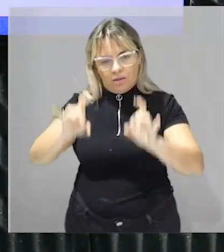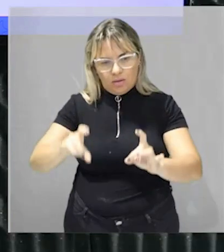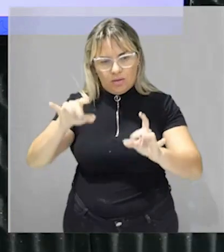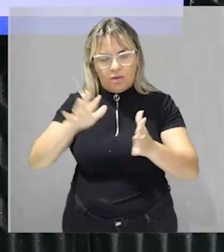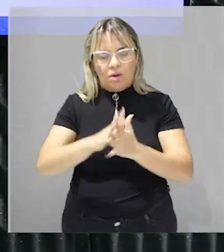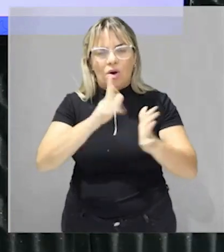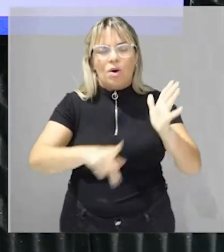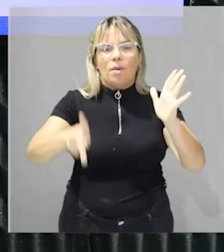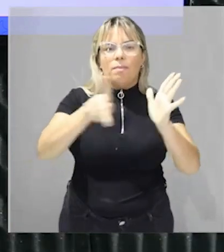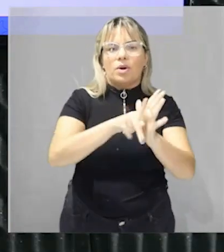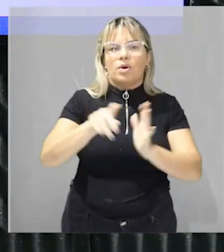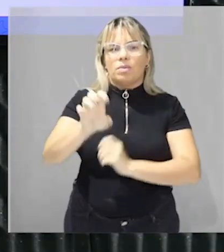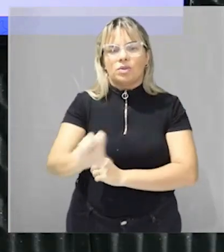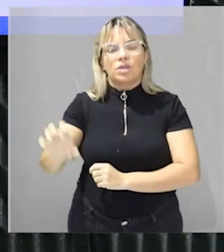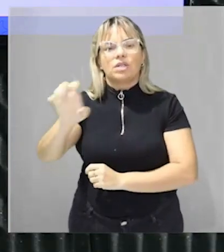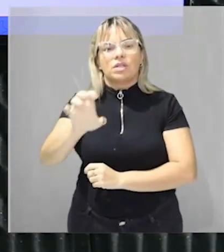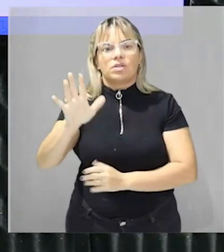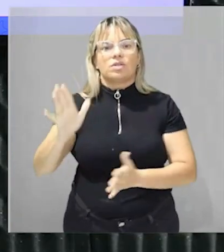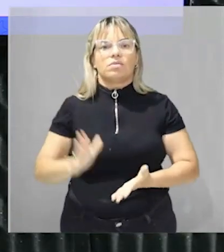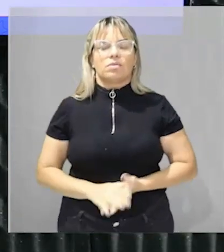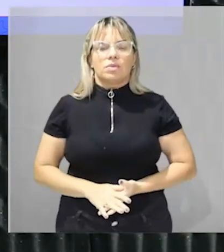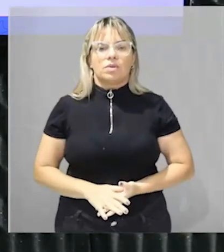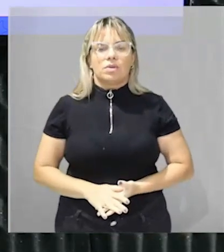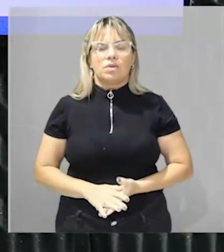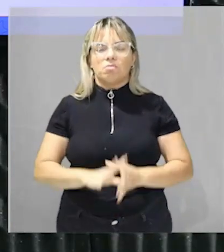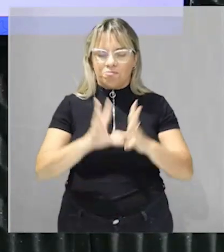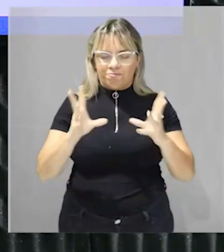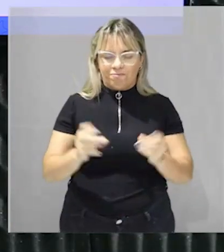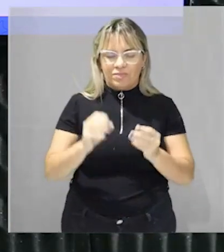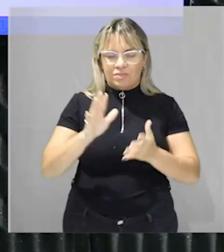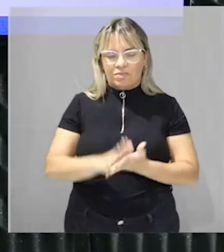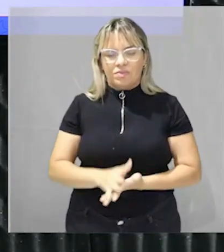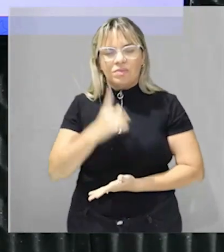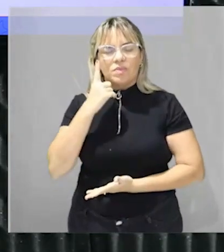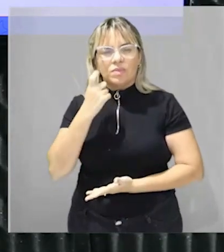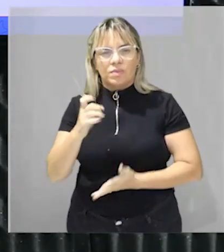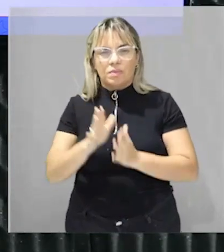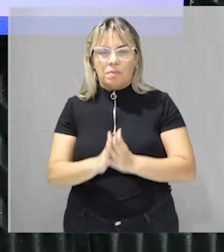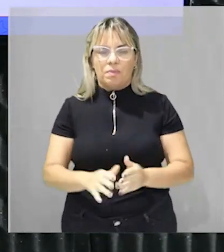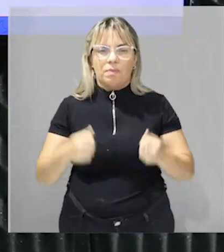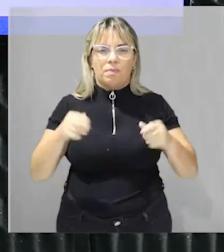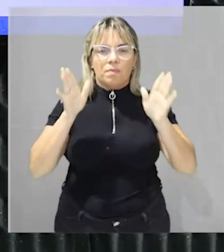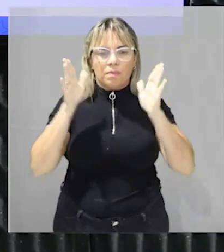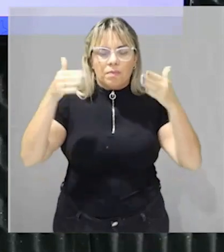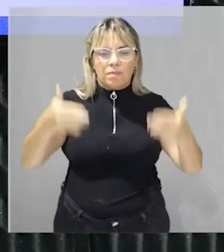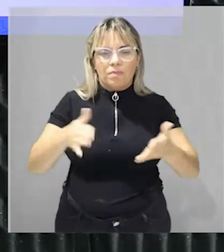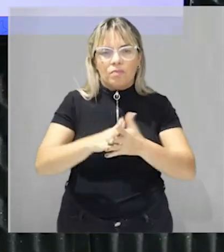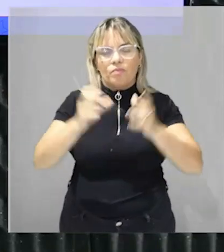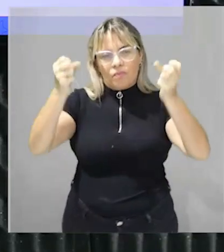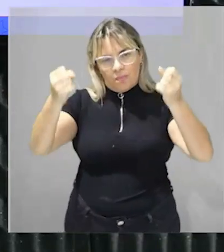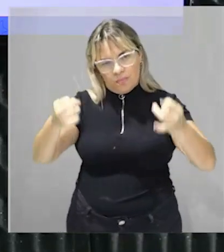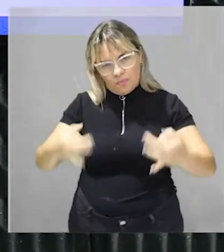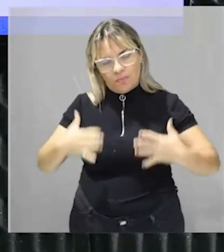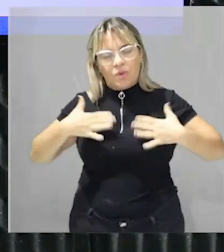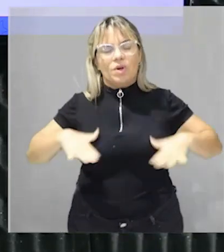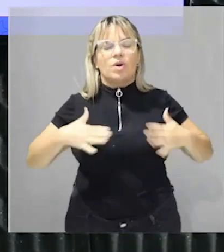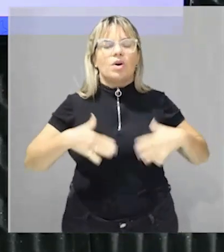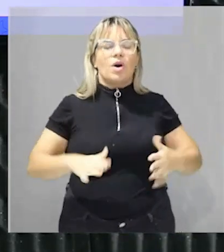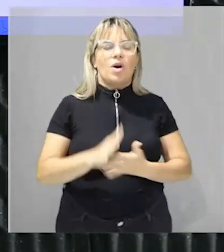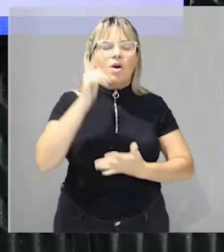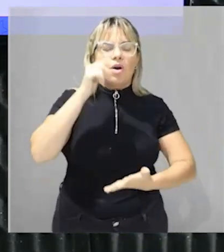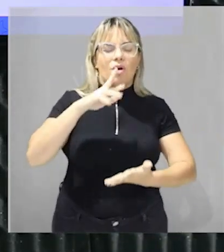localidade fechou? questão interessante precisa ter atenção mas com calma você consegue responder